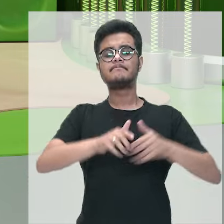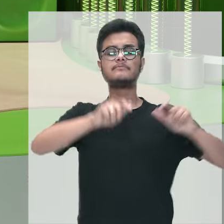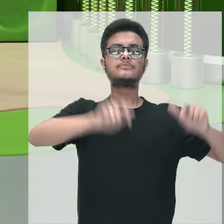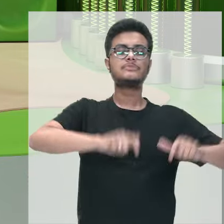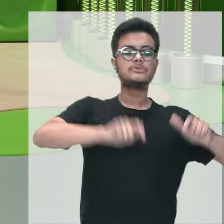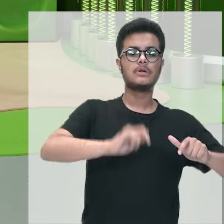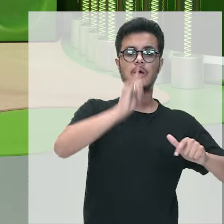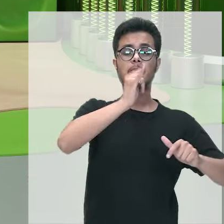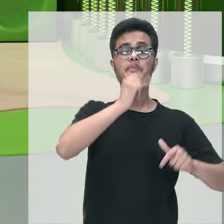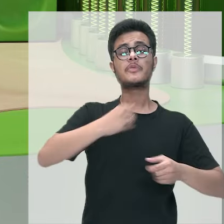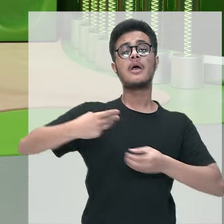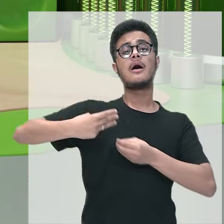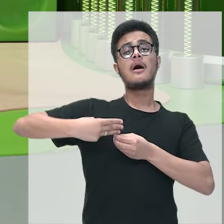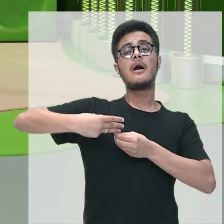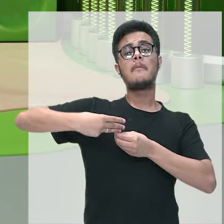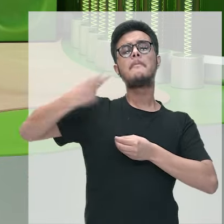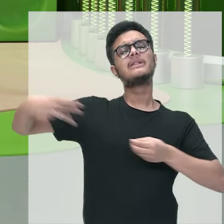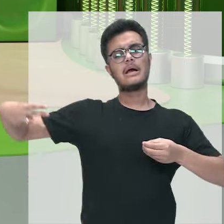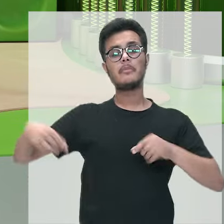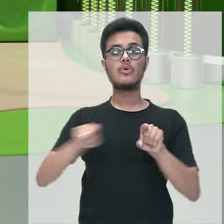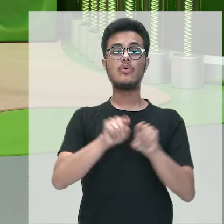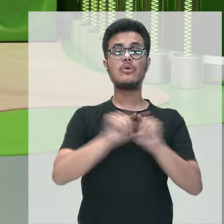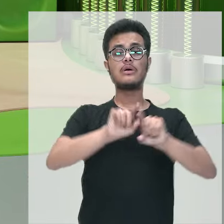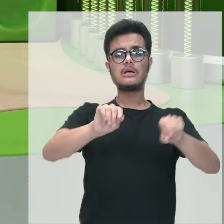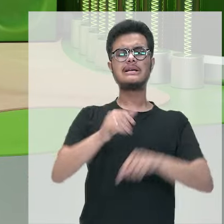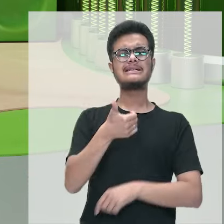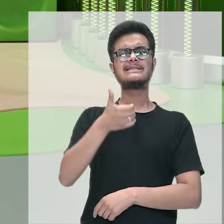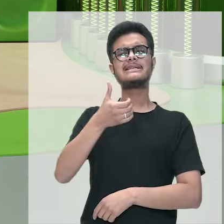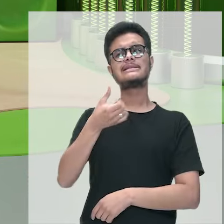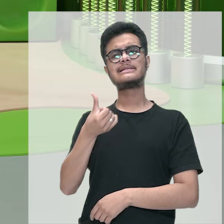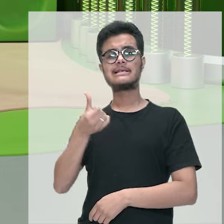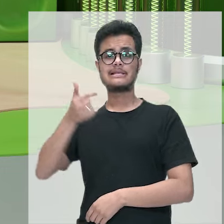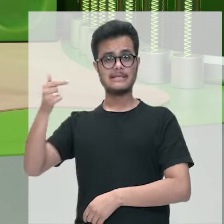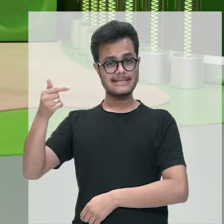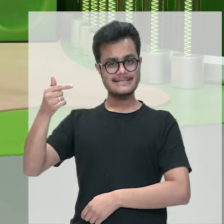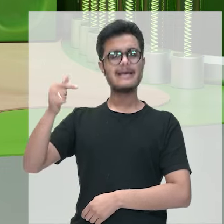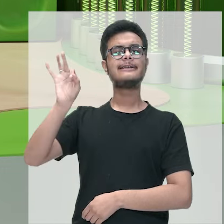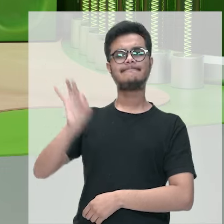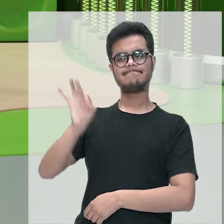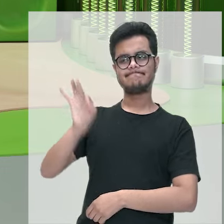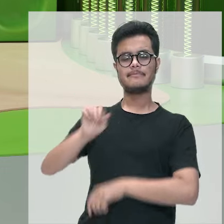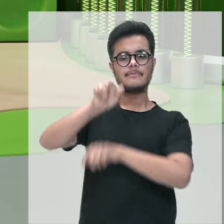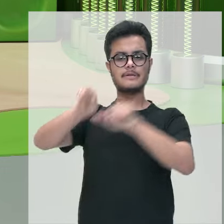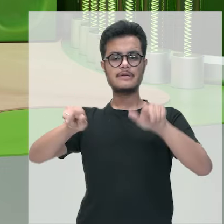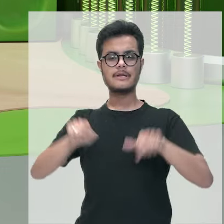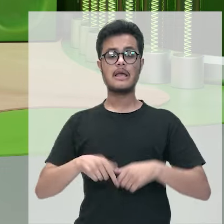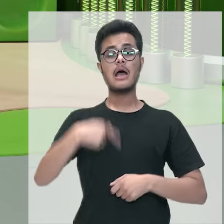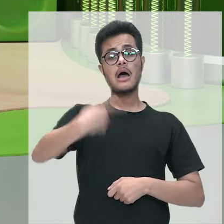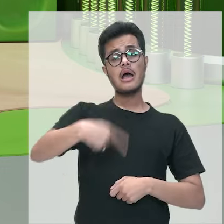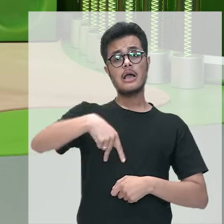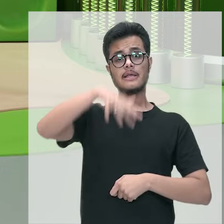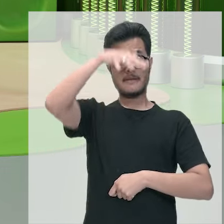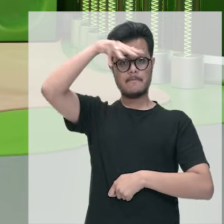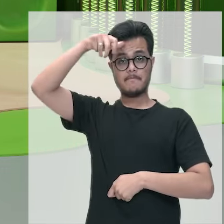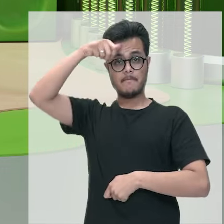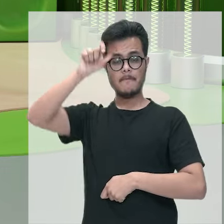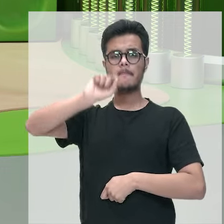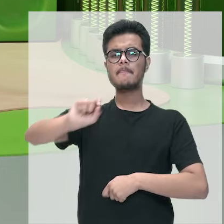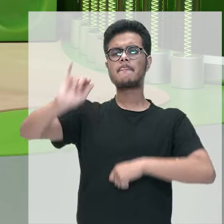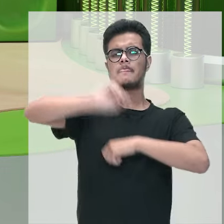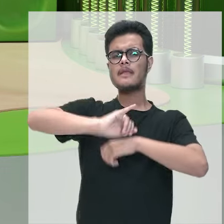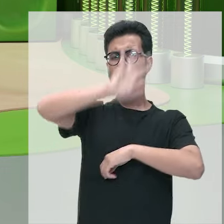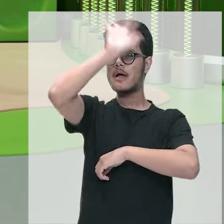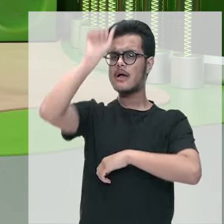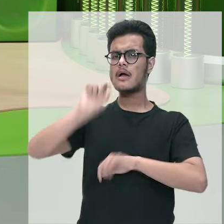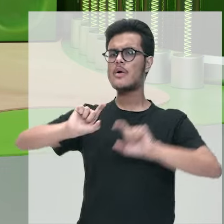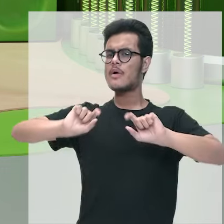por exemplo, em Manacapuru, a gente teve aí uma média de 167 casos. Na cidade de Manaus, na capital do Amazonas,